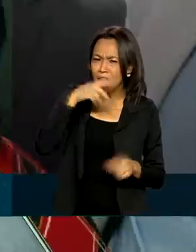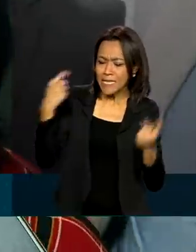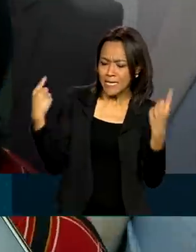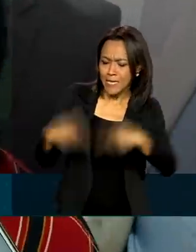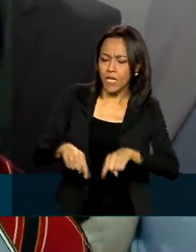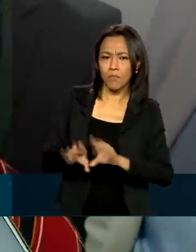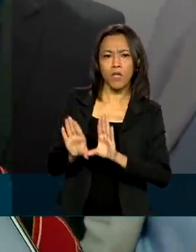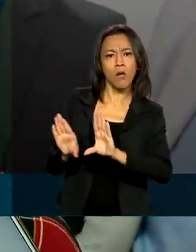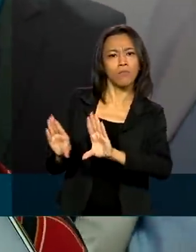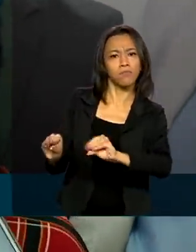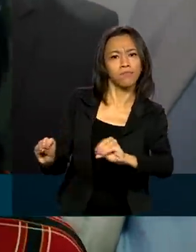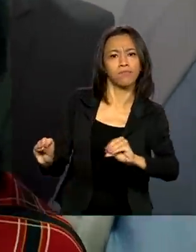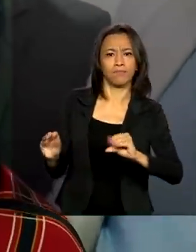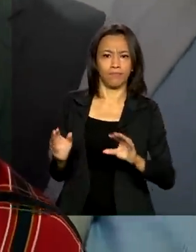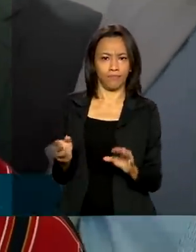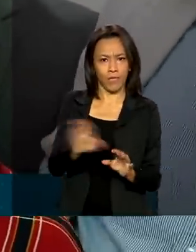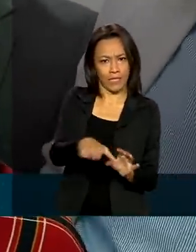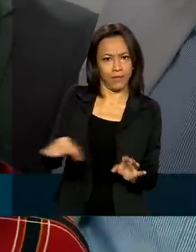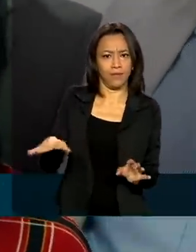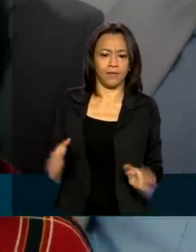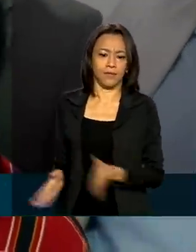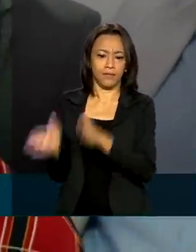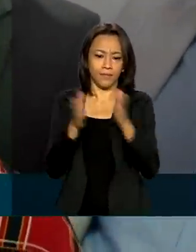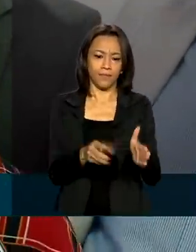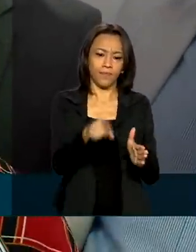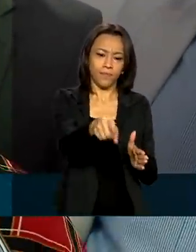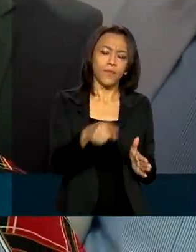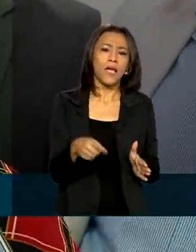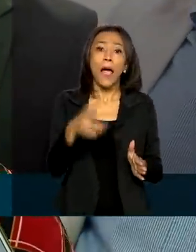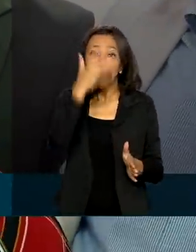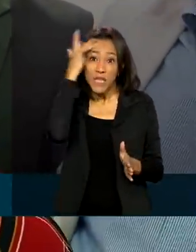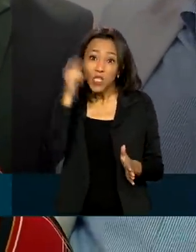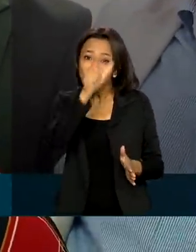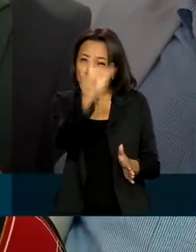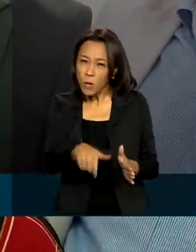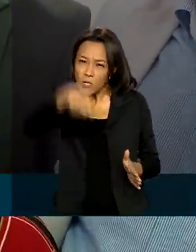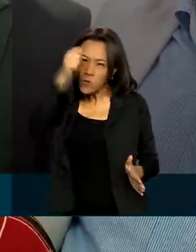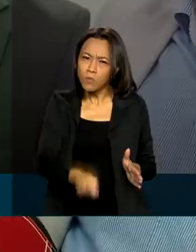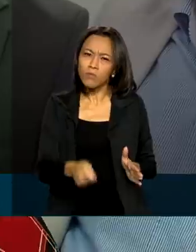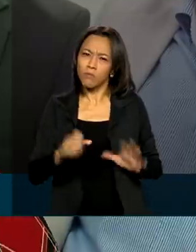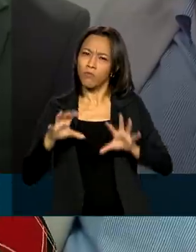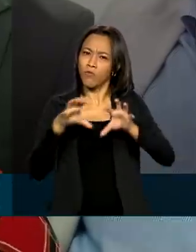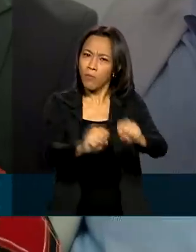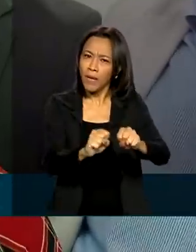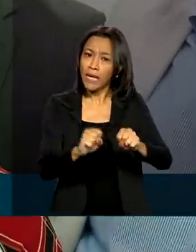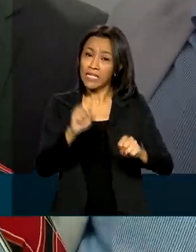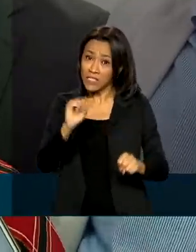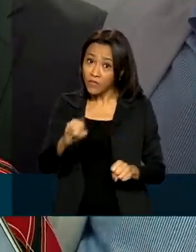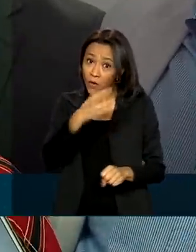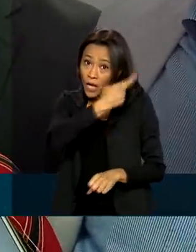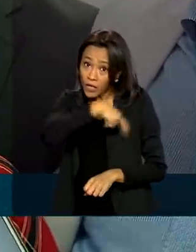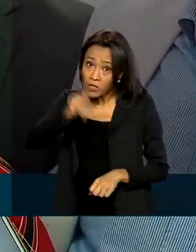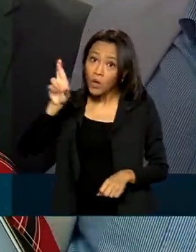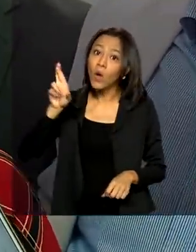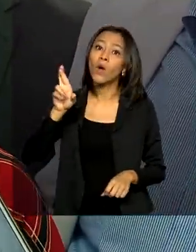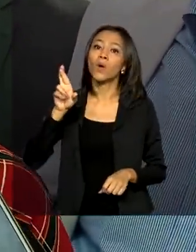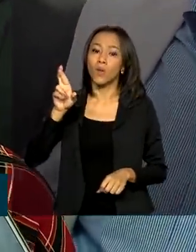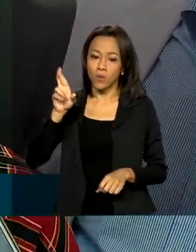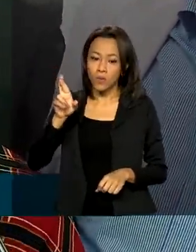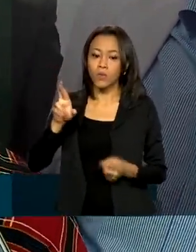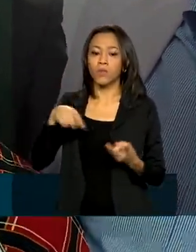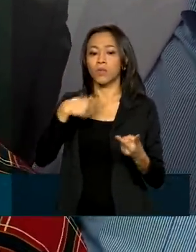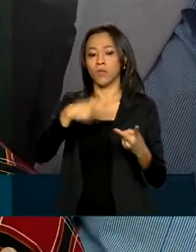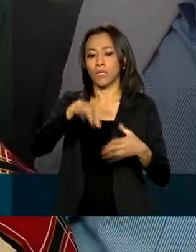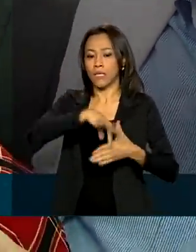Para agravar a pena do pedófilo, do abusador, quando ele for um líder religioso, quando ele